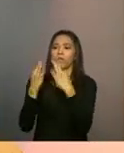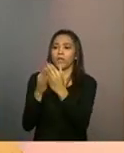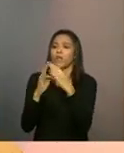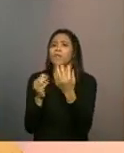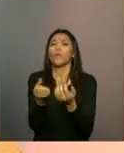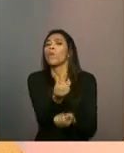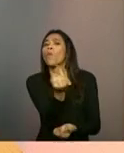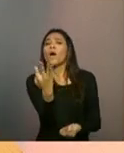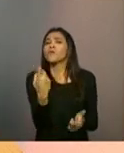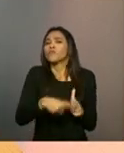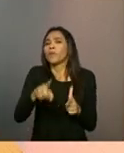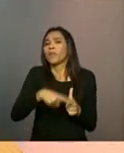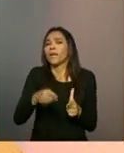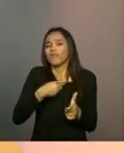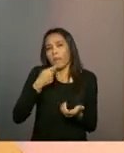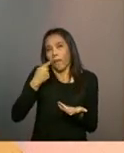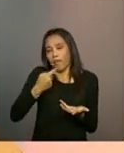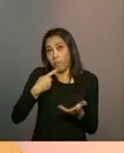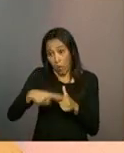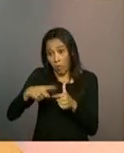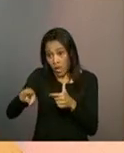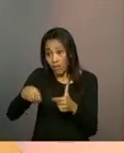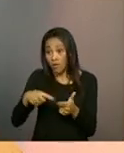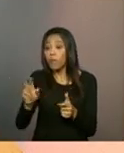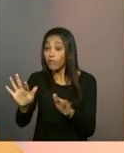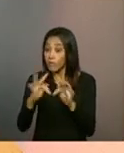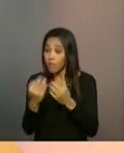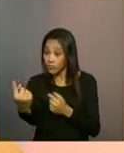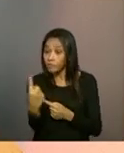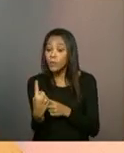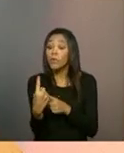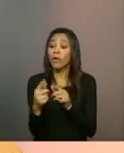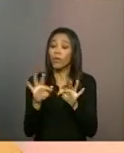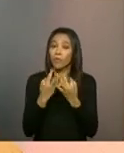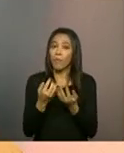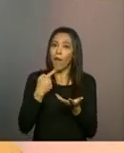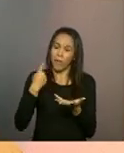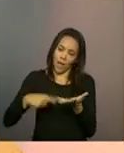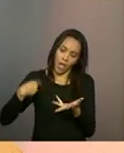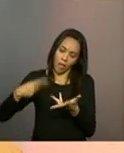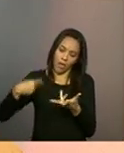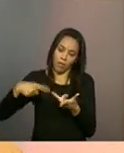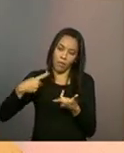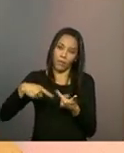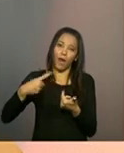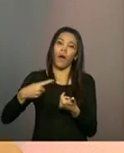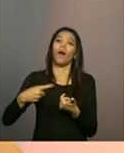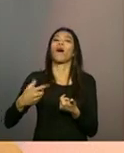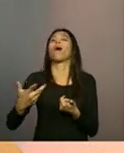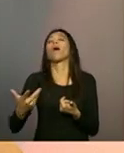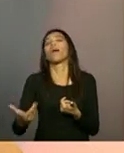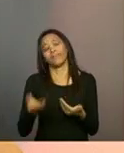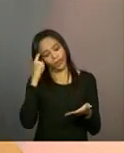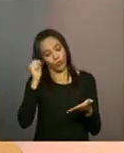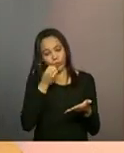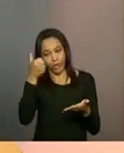que a família trouxe? Não, quais são as necessidades, desejos e anseios dessa família, né? Problemas todos nós temos, né? Mas